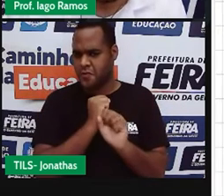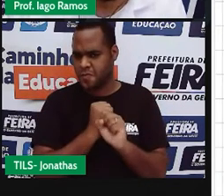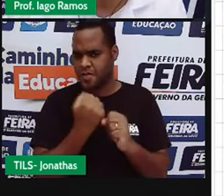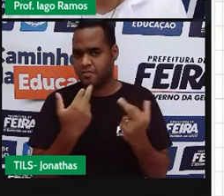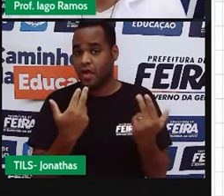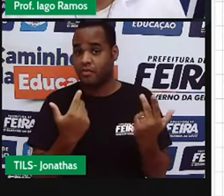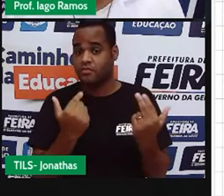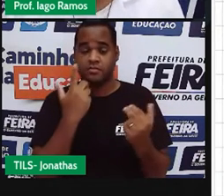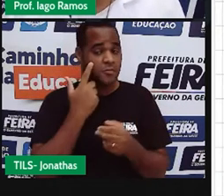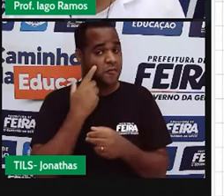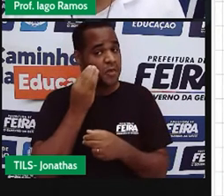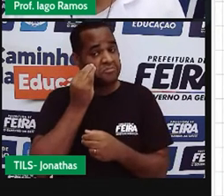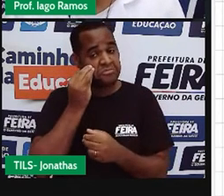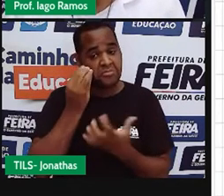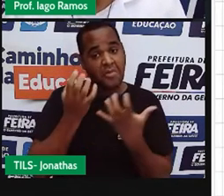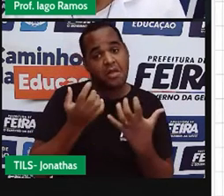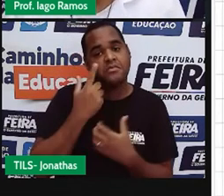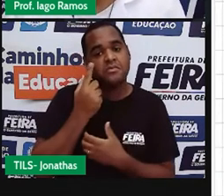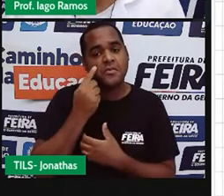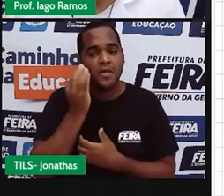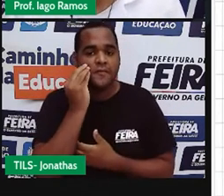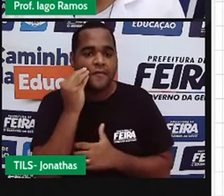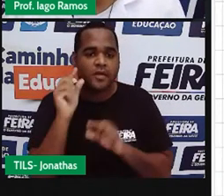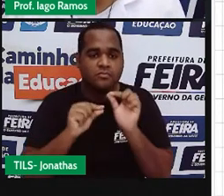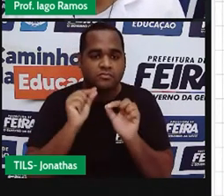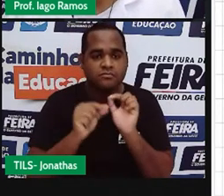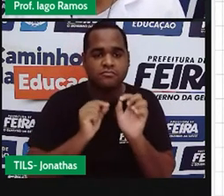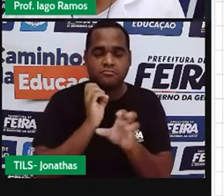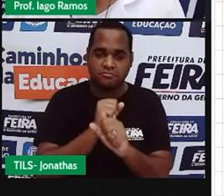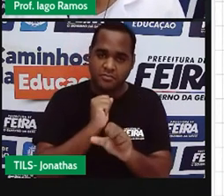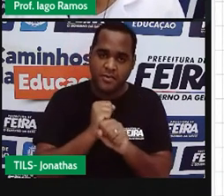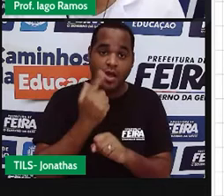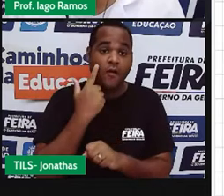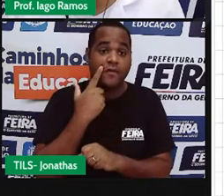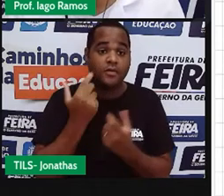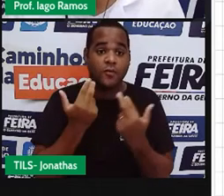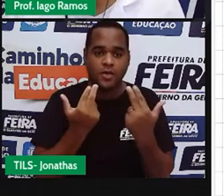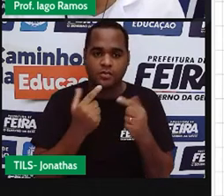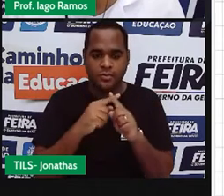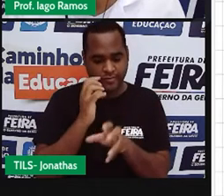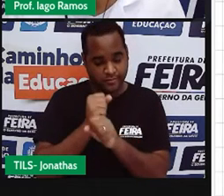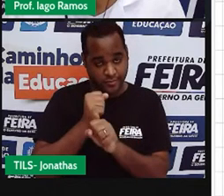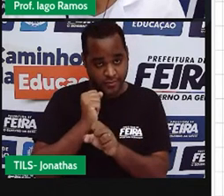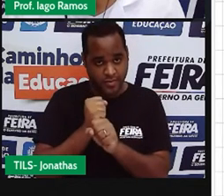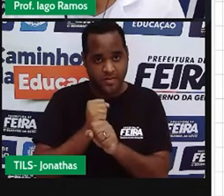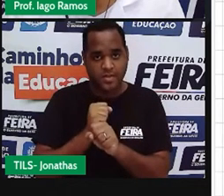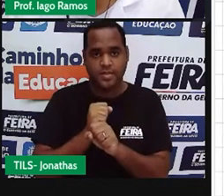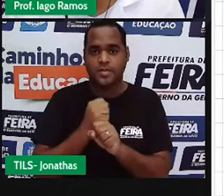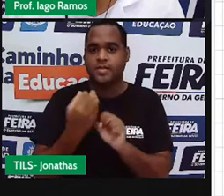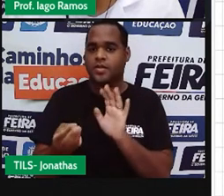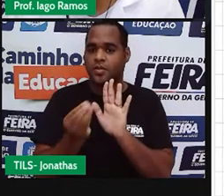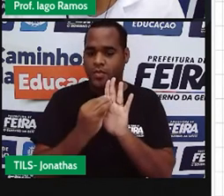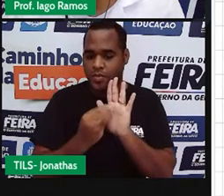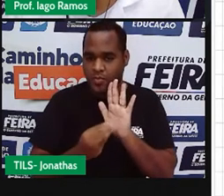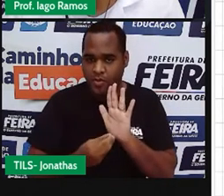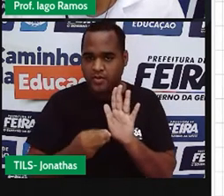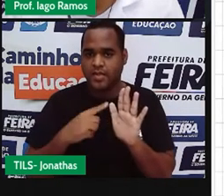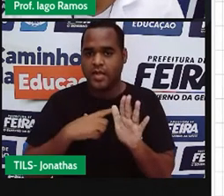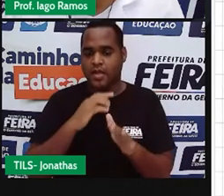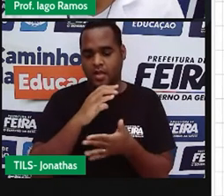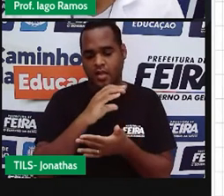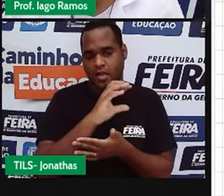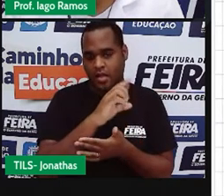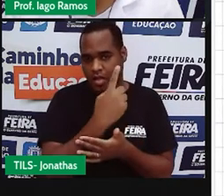Tá bom. Se você quer, eu faço. Olha só. Vou calcular. Do poço até a casa 1.